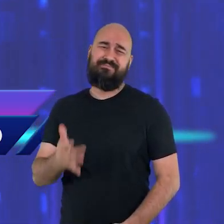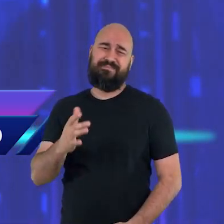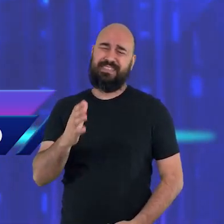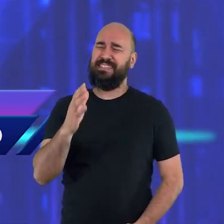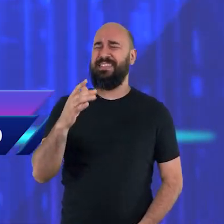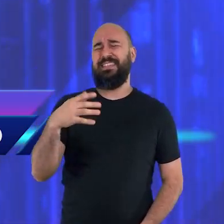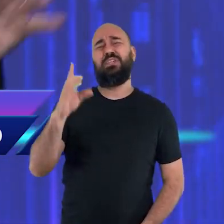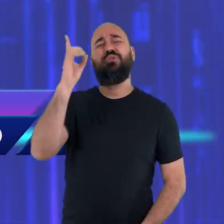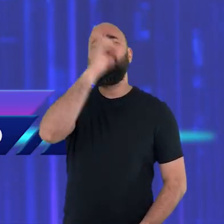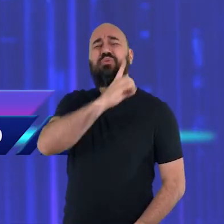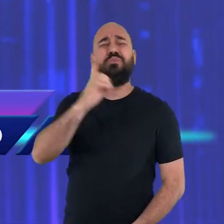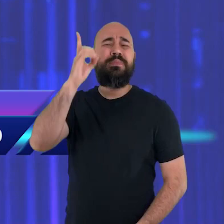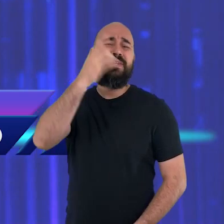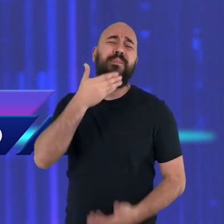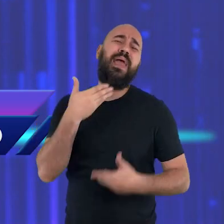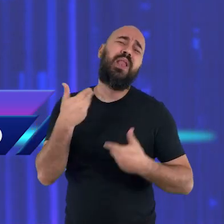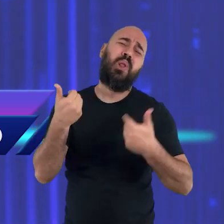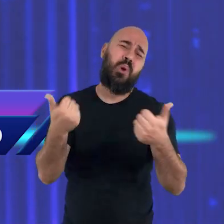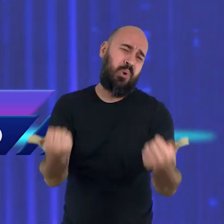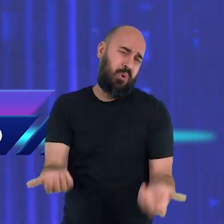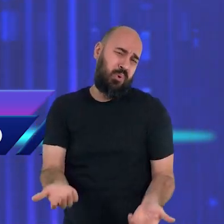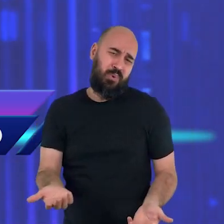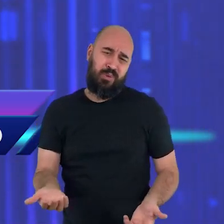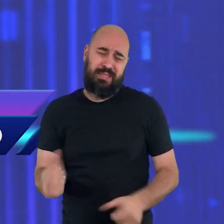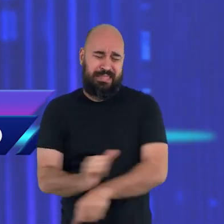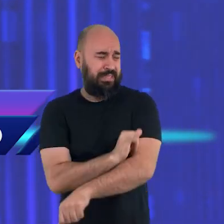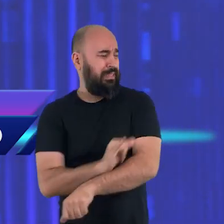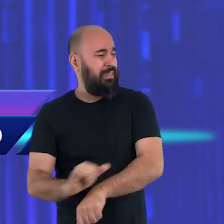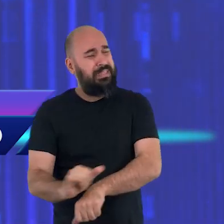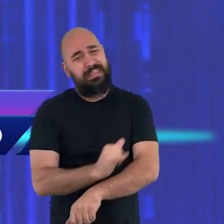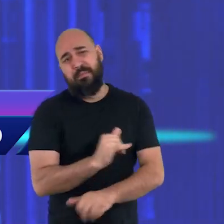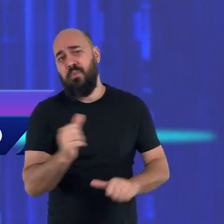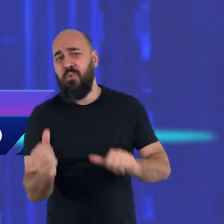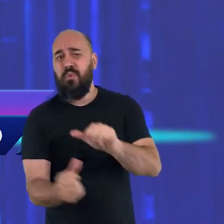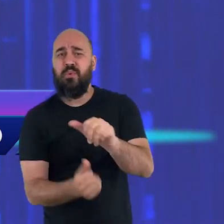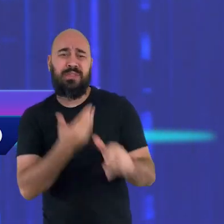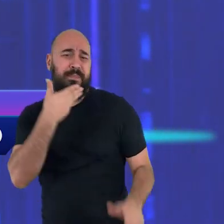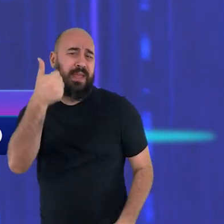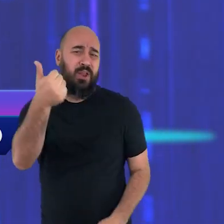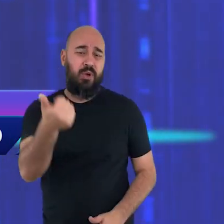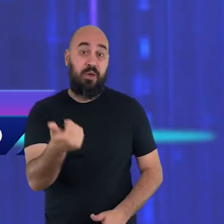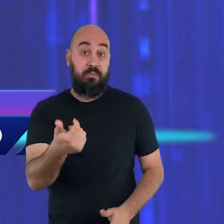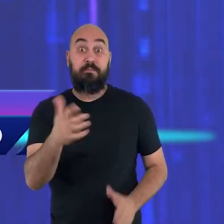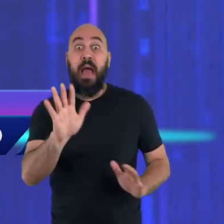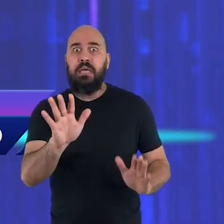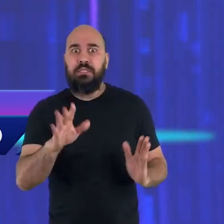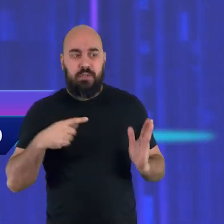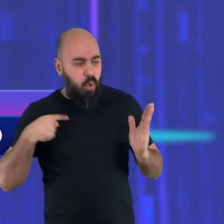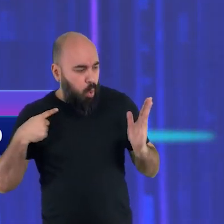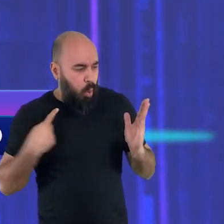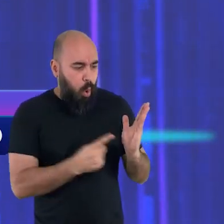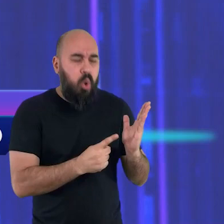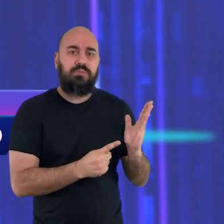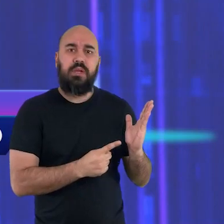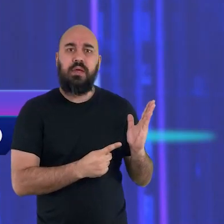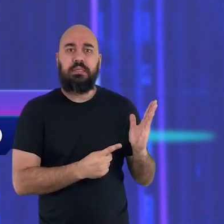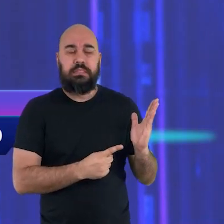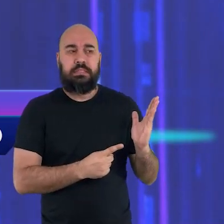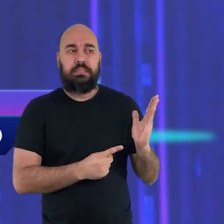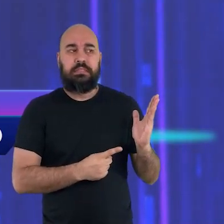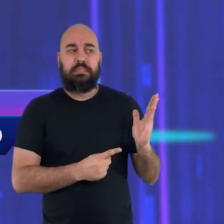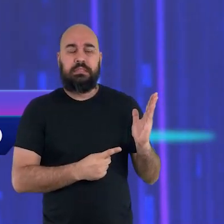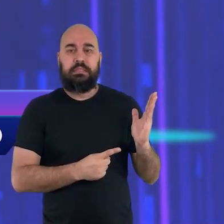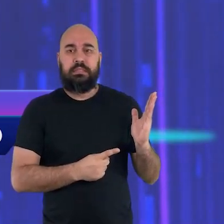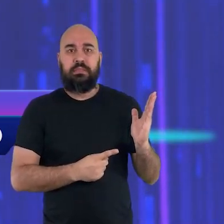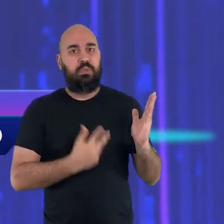mandamento. Não se preocupe mais com Ele. Só que eu estaria indo contra a própria Bíblia, porque eu sei que é mais difícil. Mas essa é